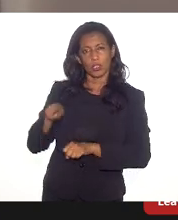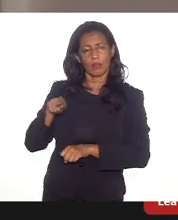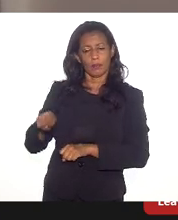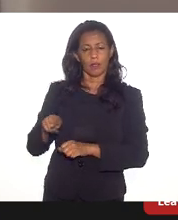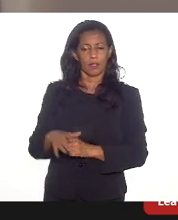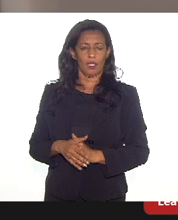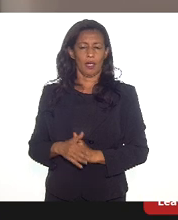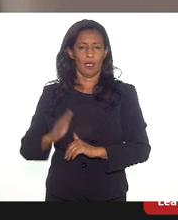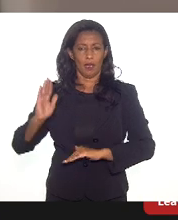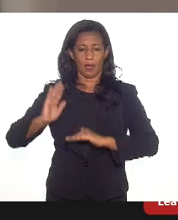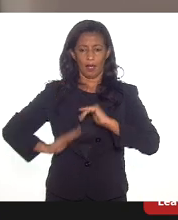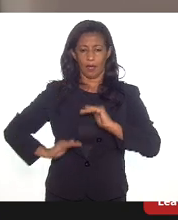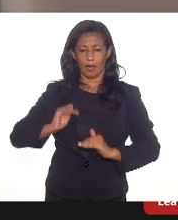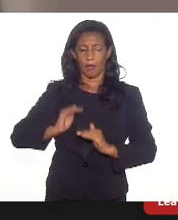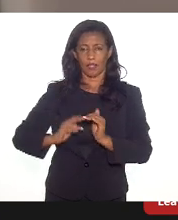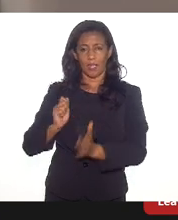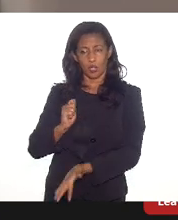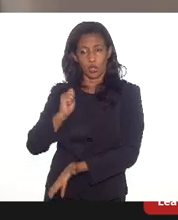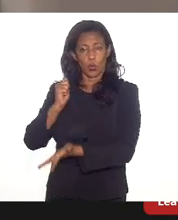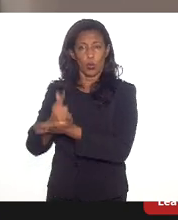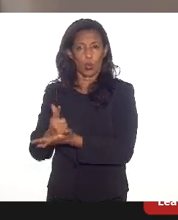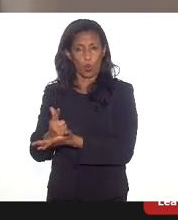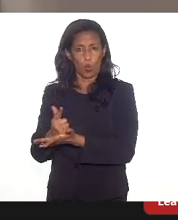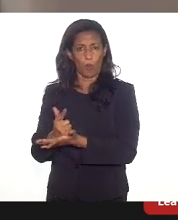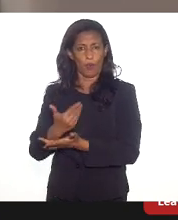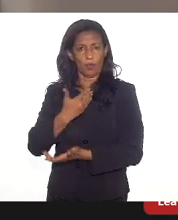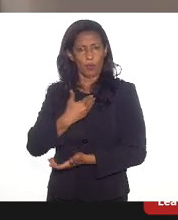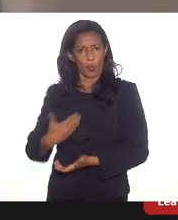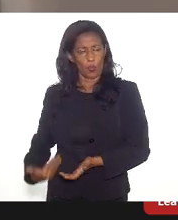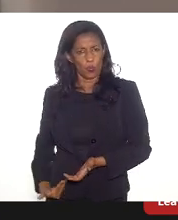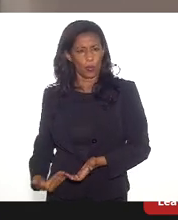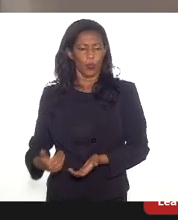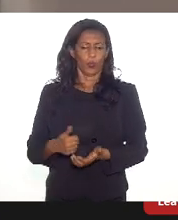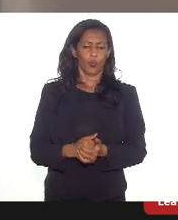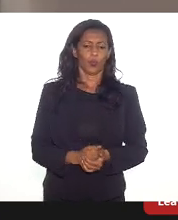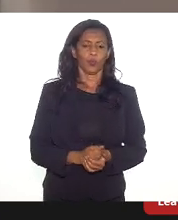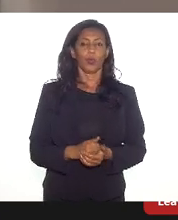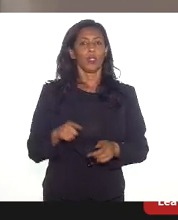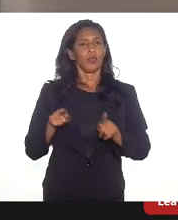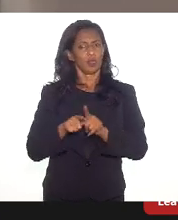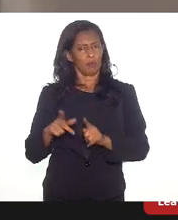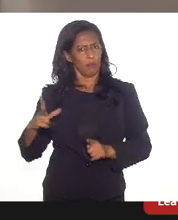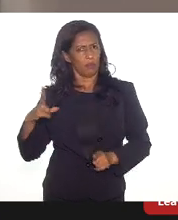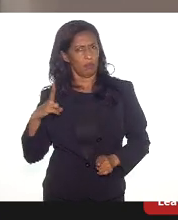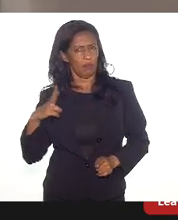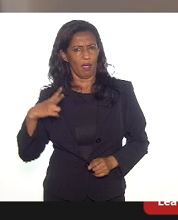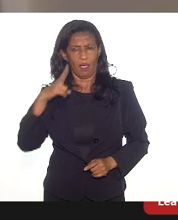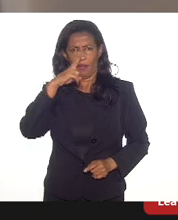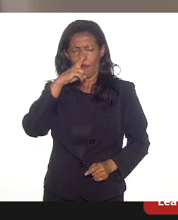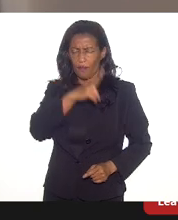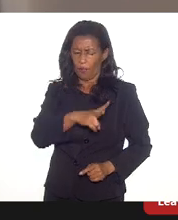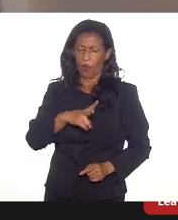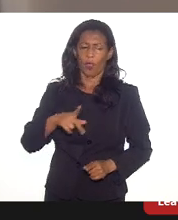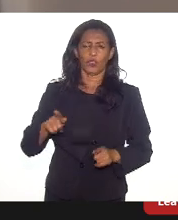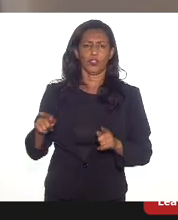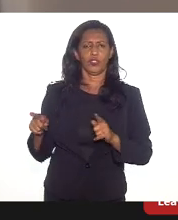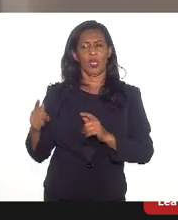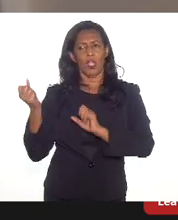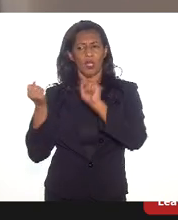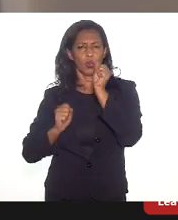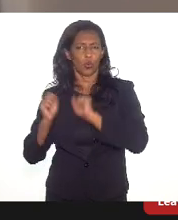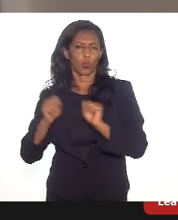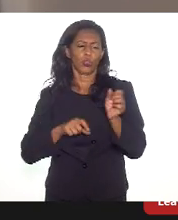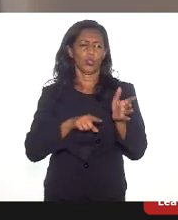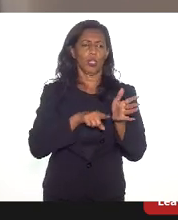tem, a capacidade de compra do setor público, o setor privado hospitalar no RIC também é forte, é parte de indústria, é parte de